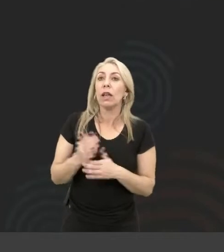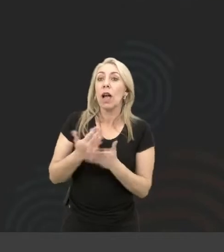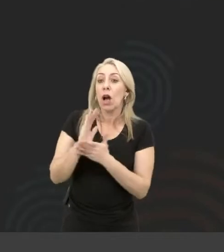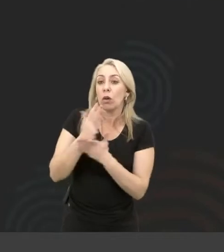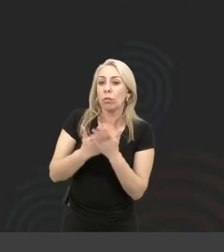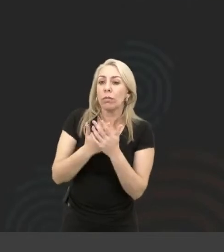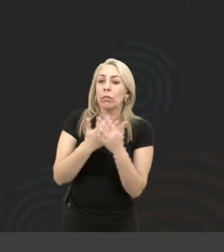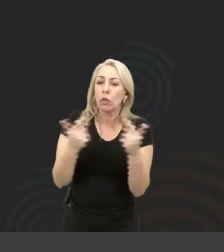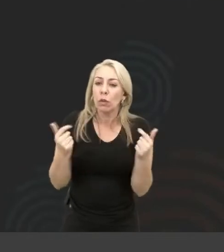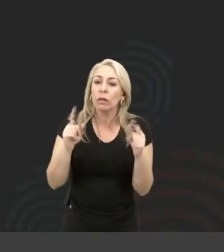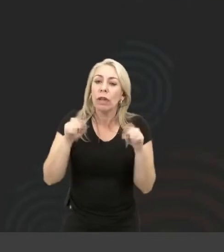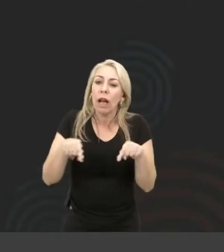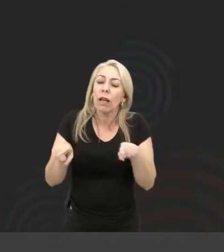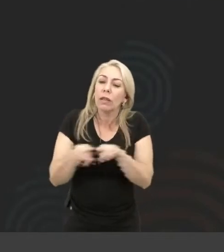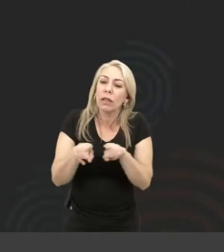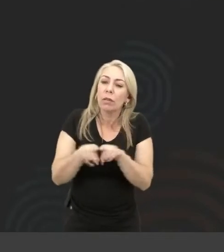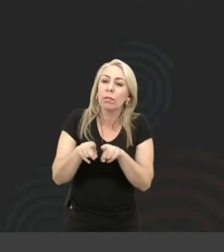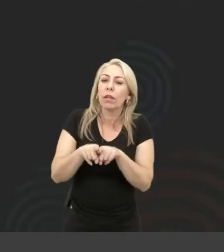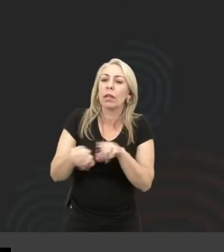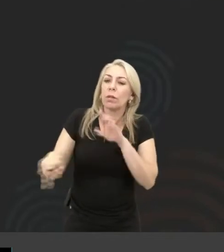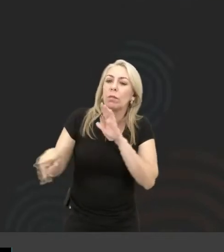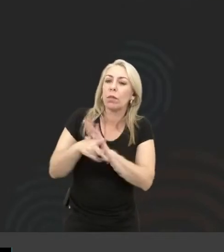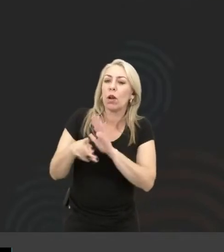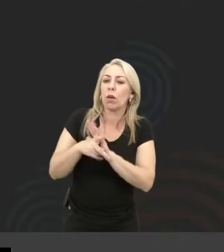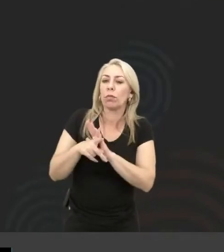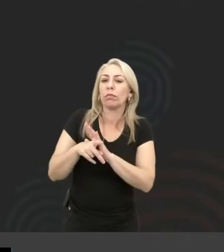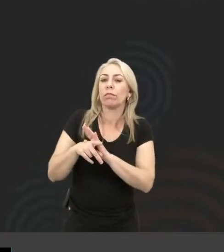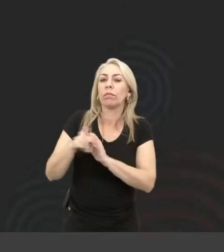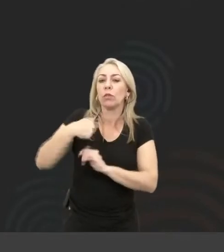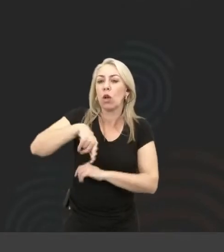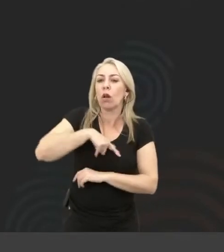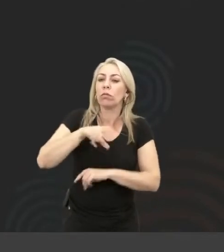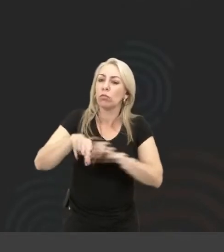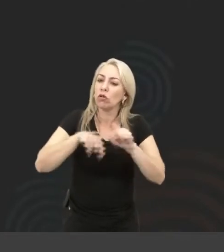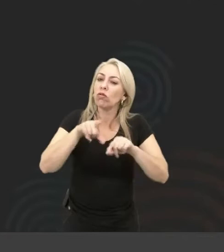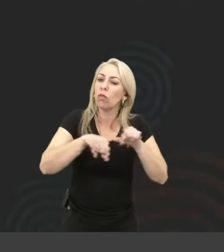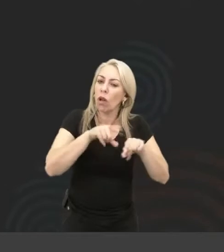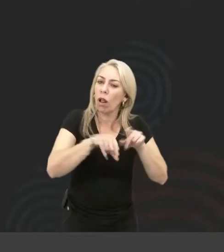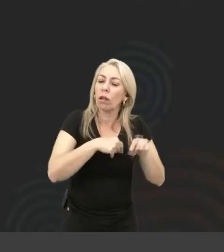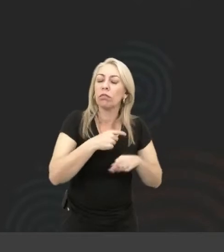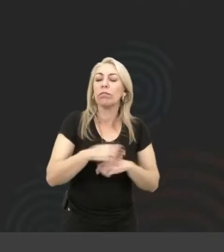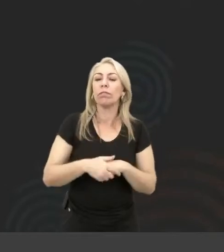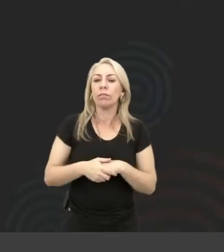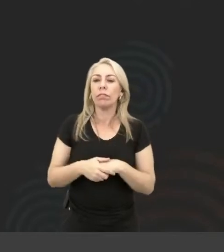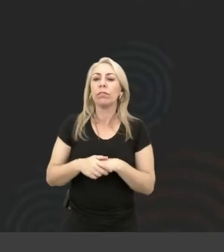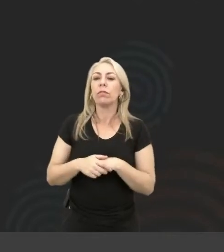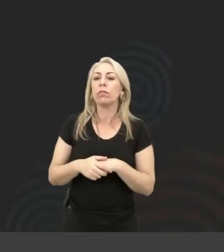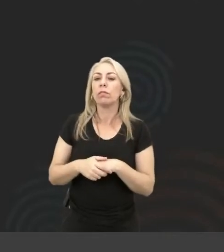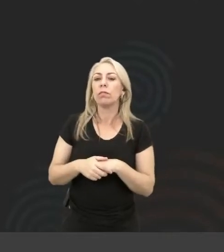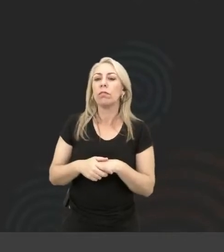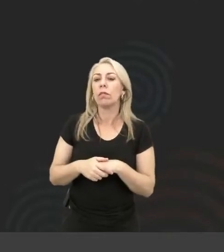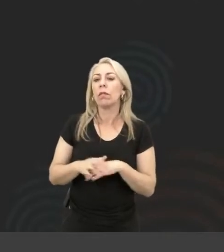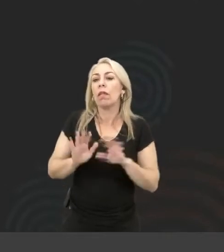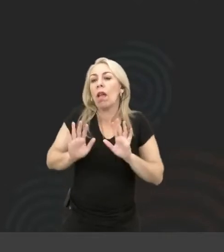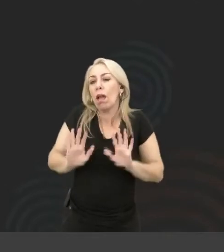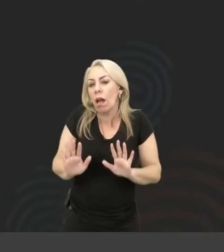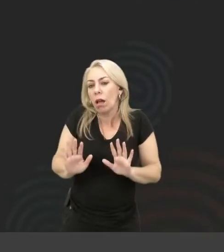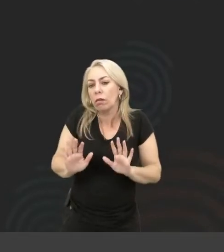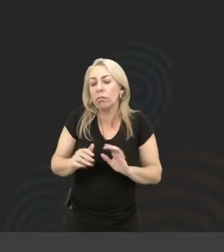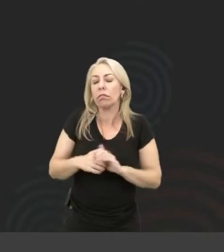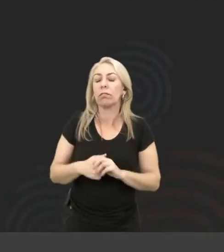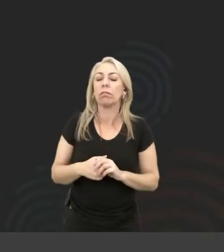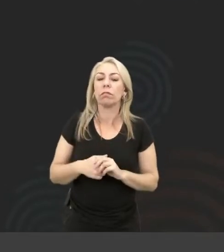são também frutos das nossas escolhas, né? E aí, qualquer que seja,